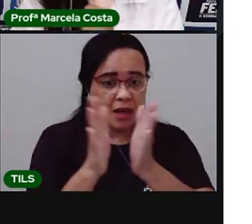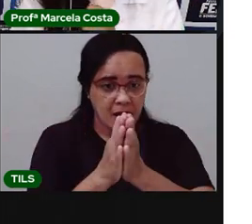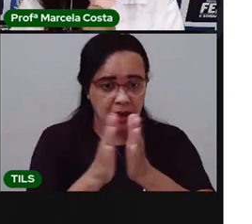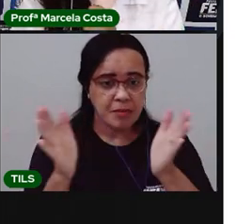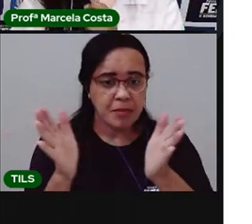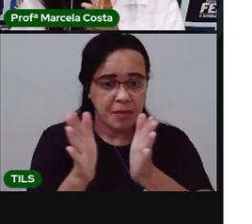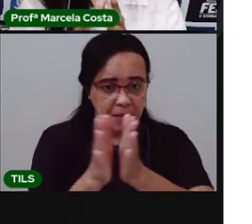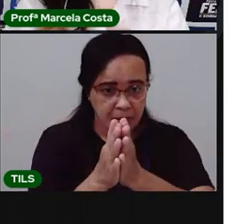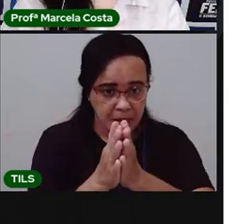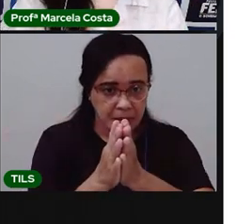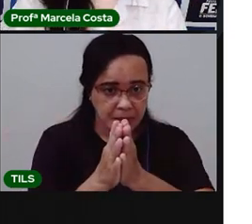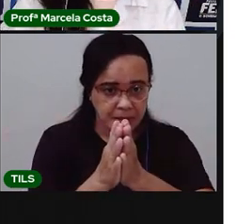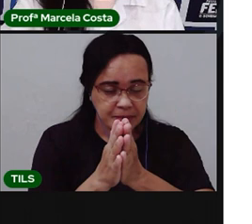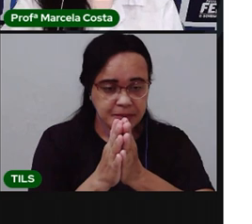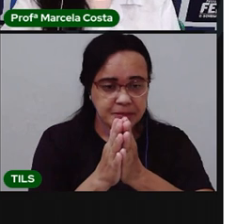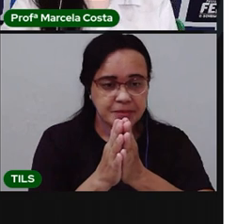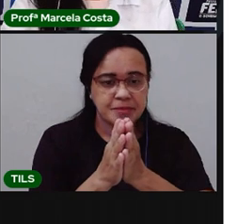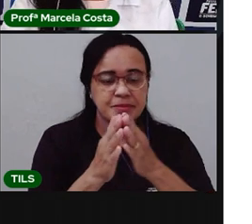Remar.